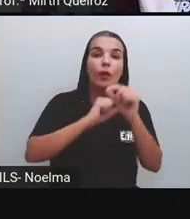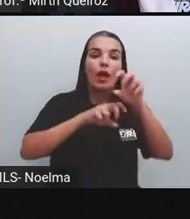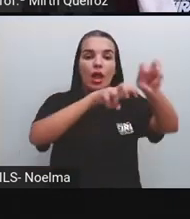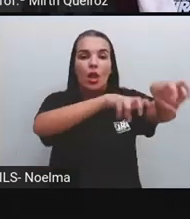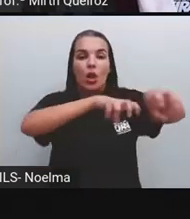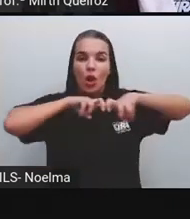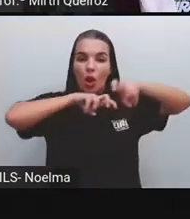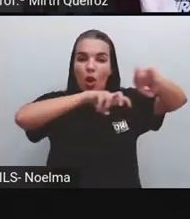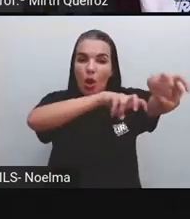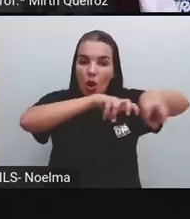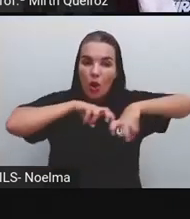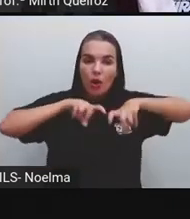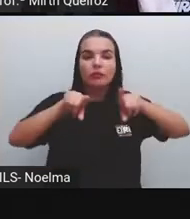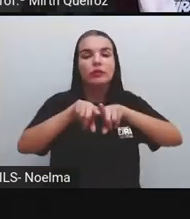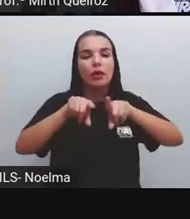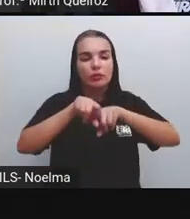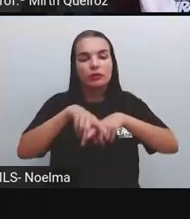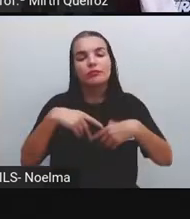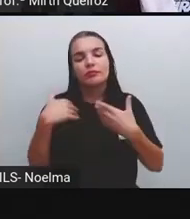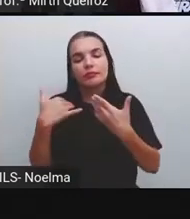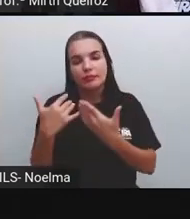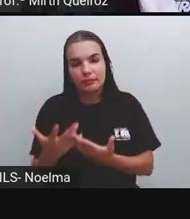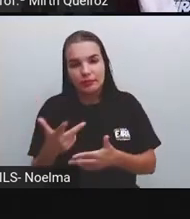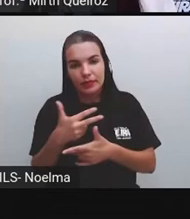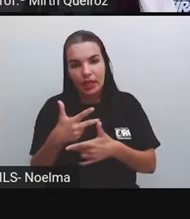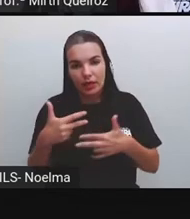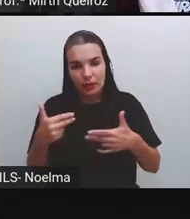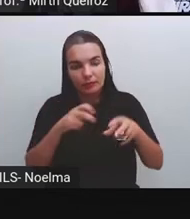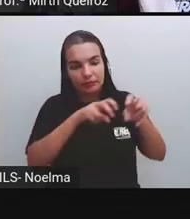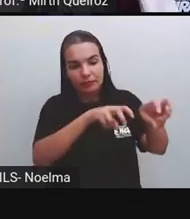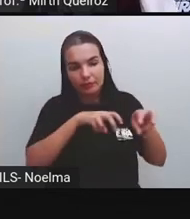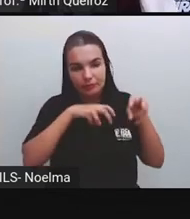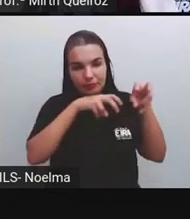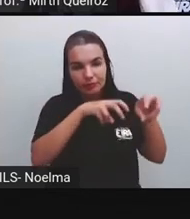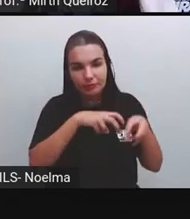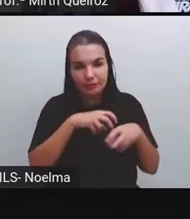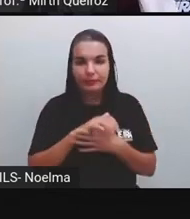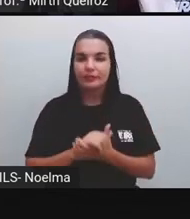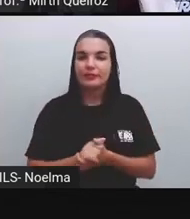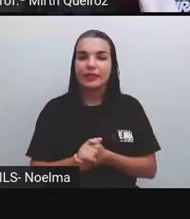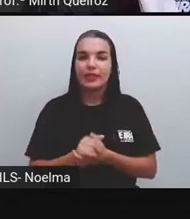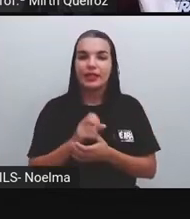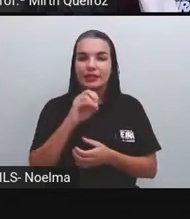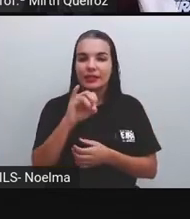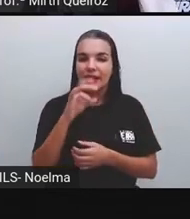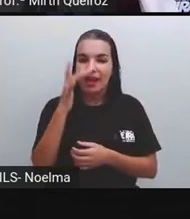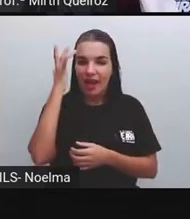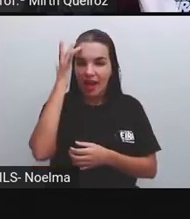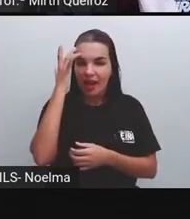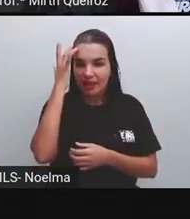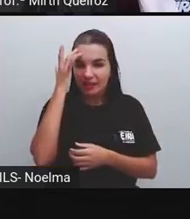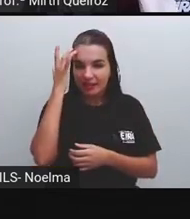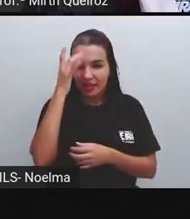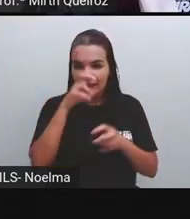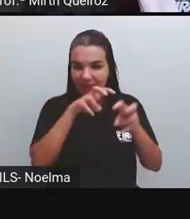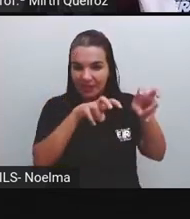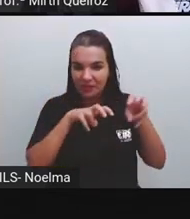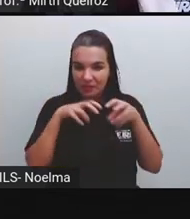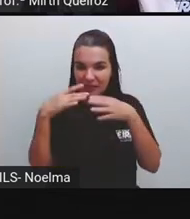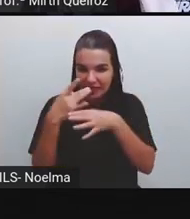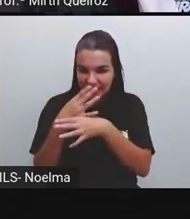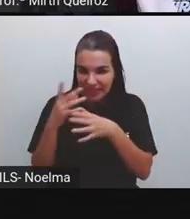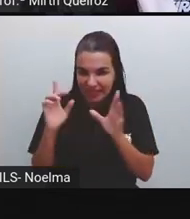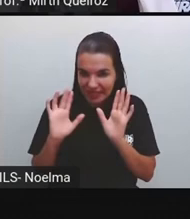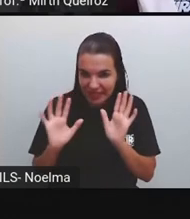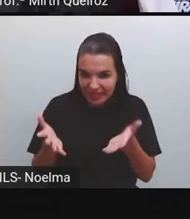pastagens, originando aí as paisagens agrárias. Quem acha que essas transformações acontecem só nas